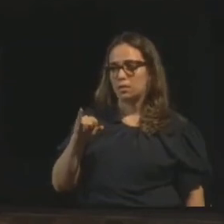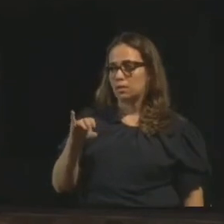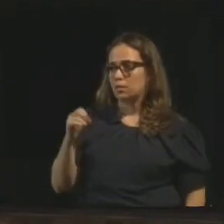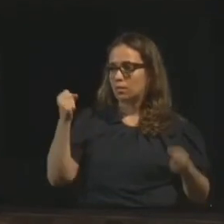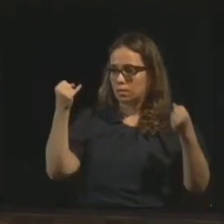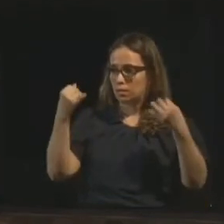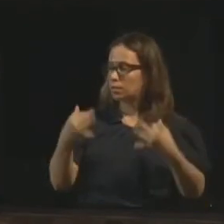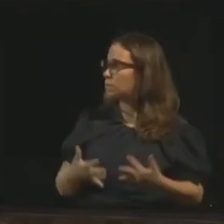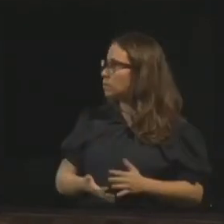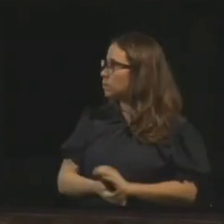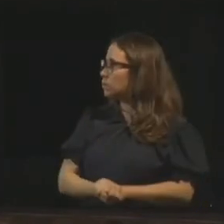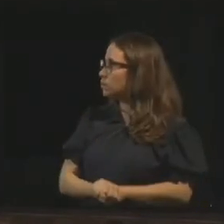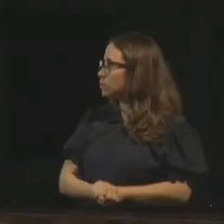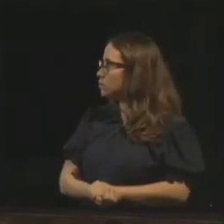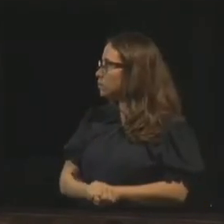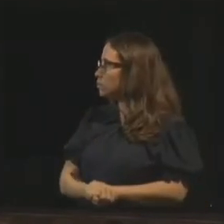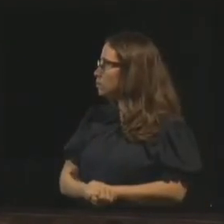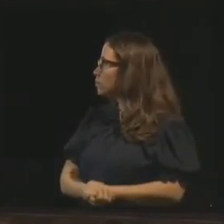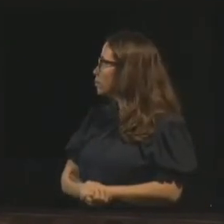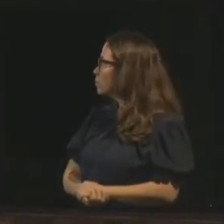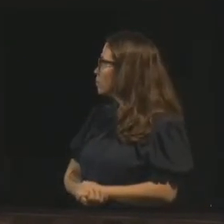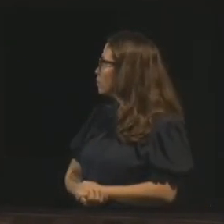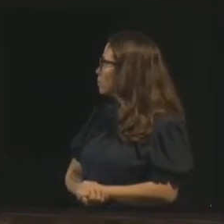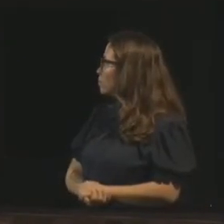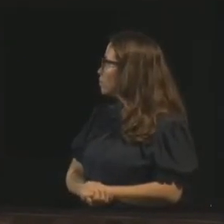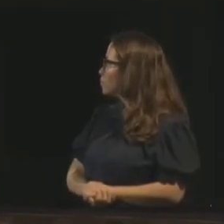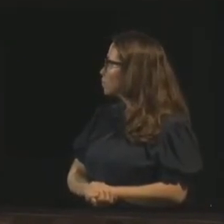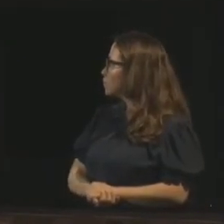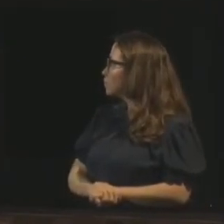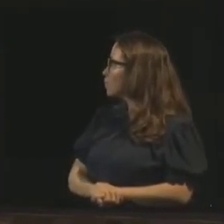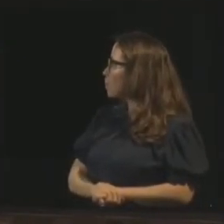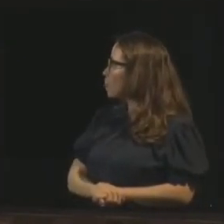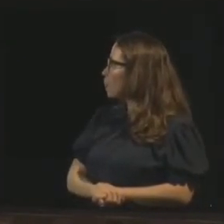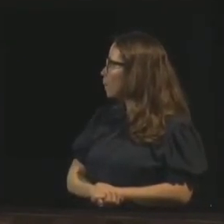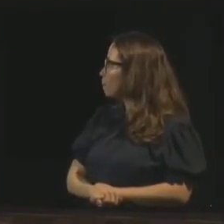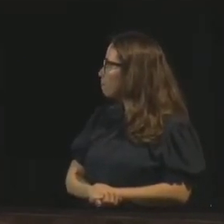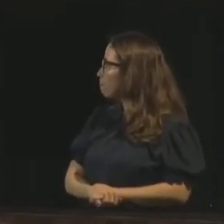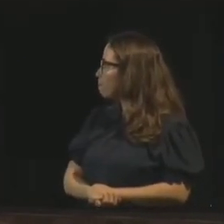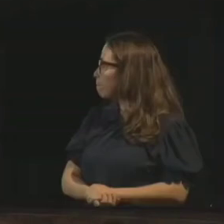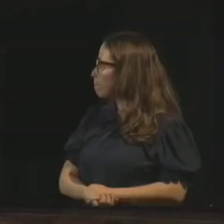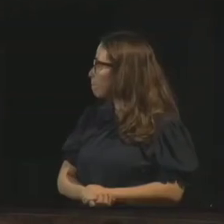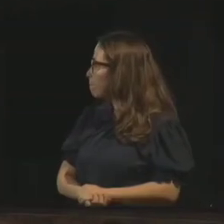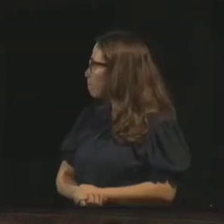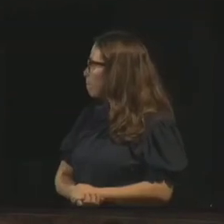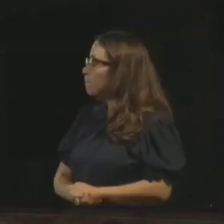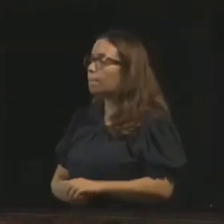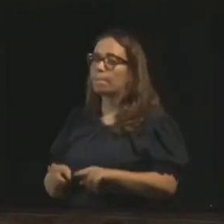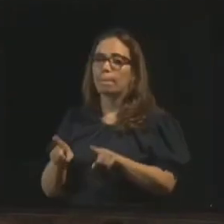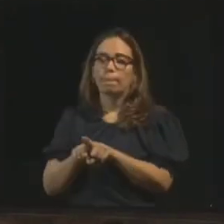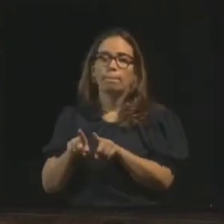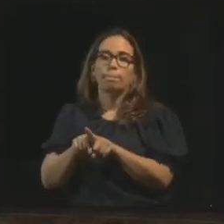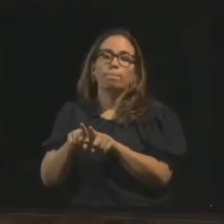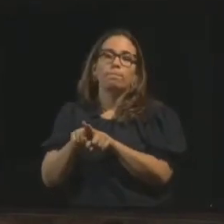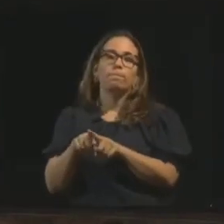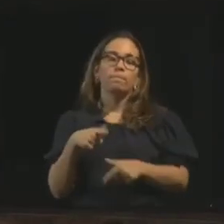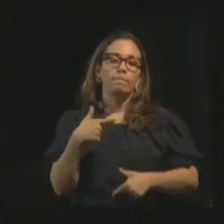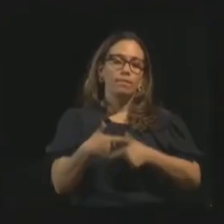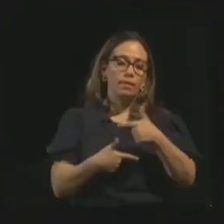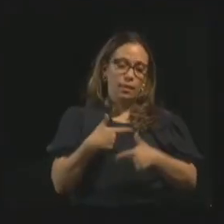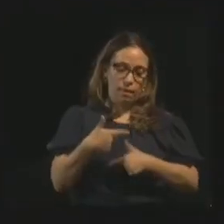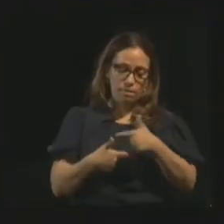Então, a viola tem que estar bem afinada. Já vimos aqui, e o risco é a gente deixar de trabalhar e de se